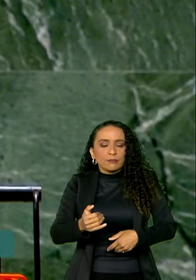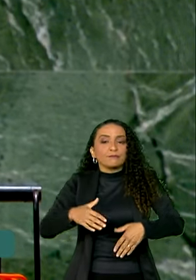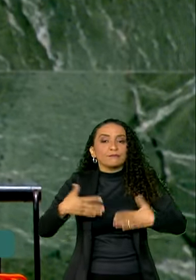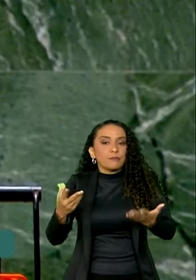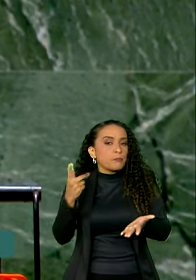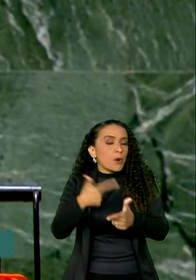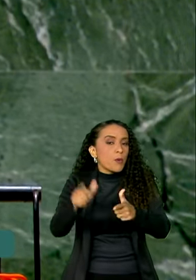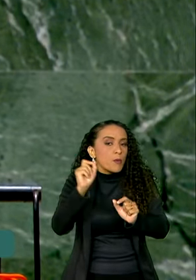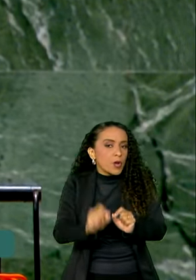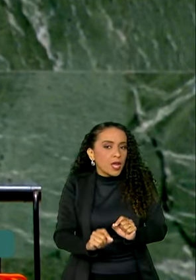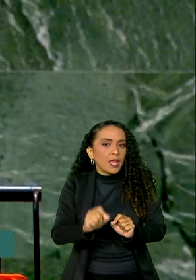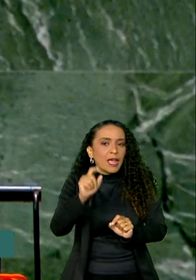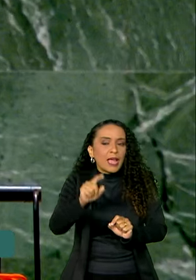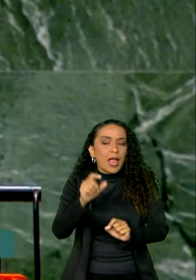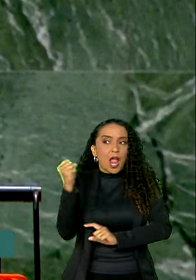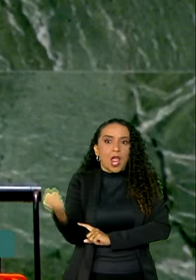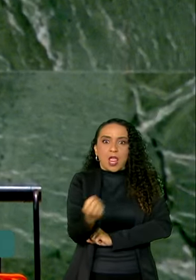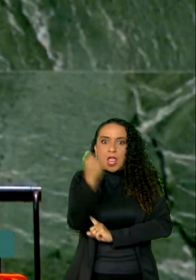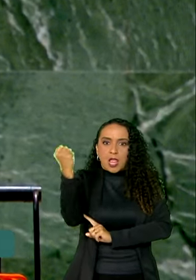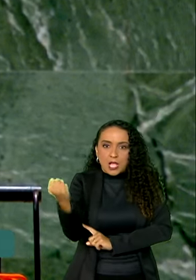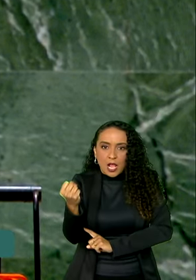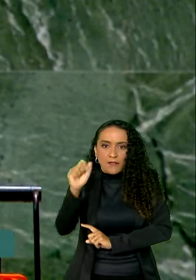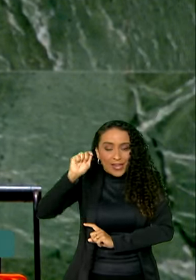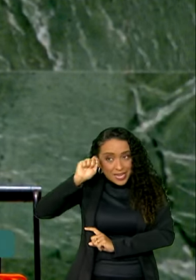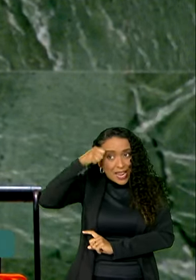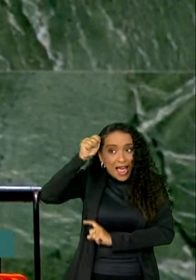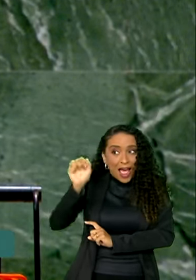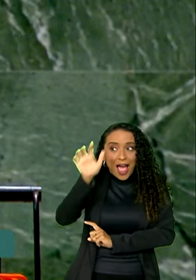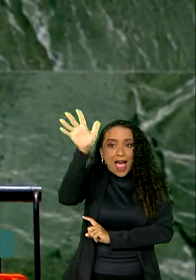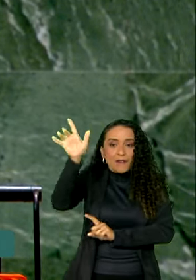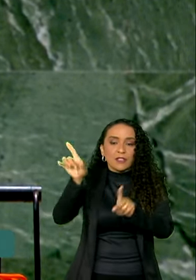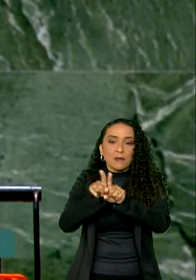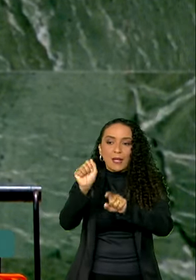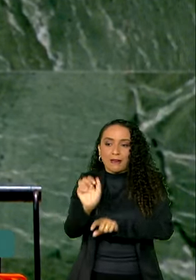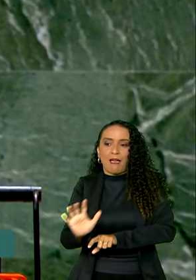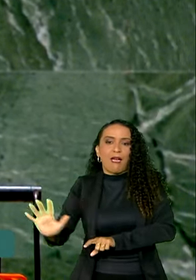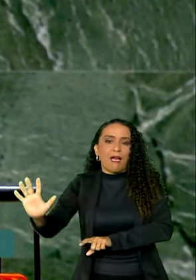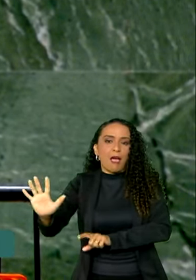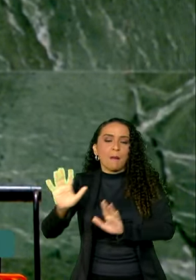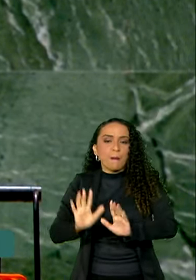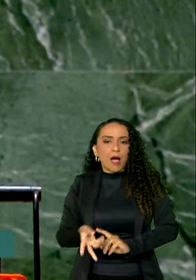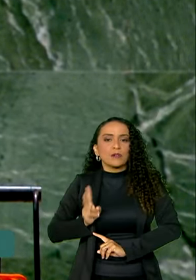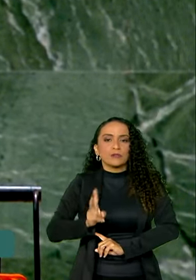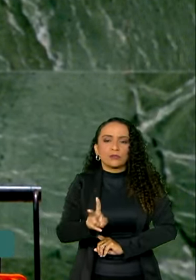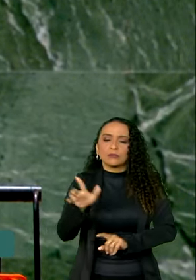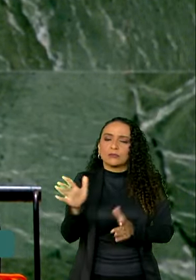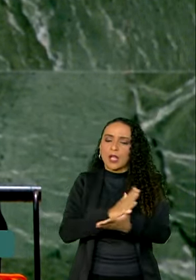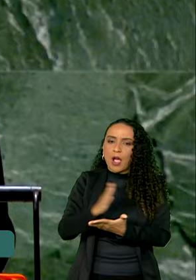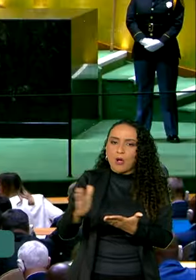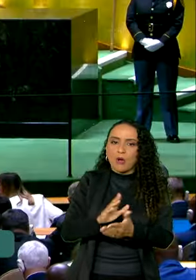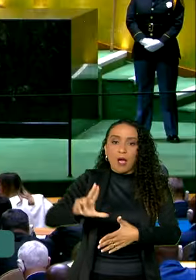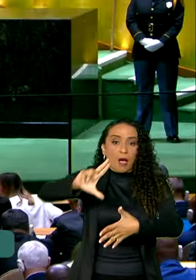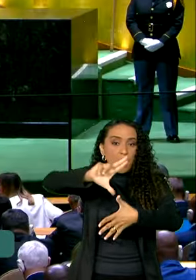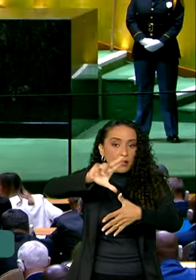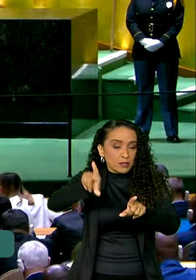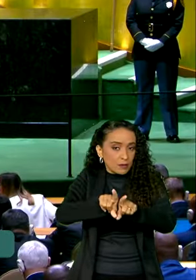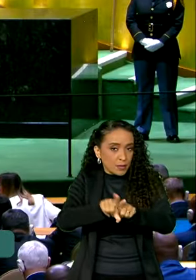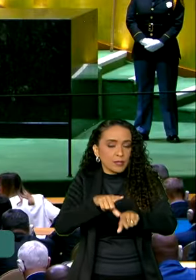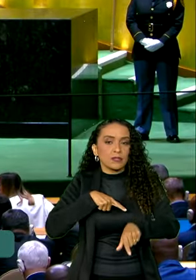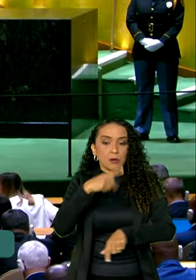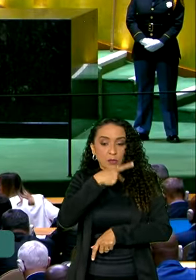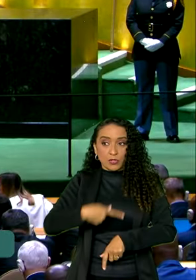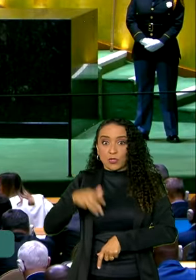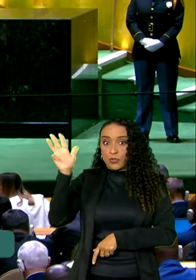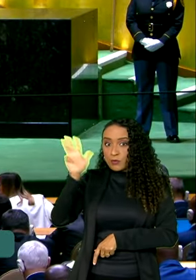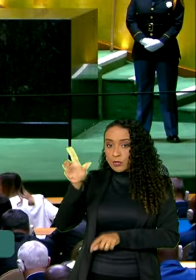é especialmente grave na África e na Ásia, mas ele também persiste em partes da América Latina. O presidente